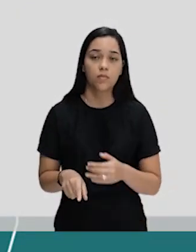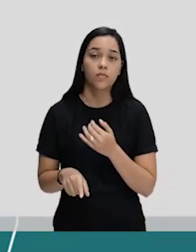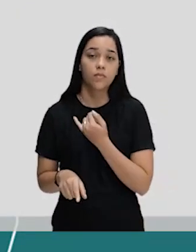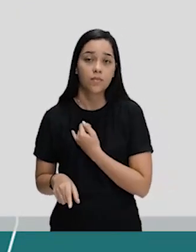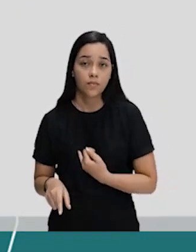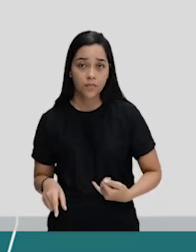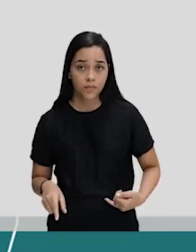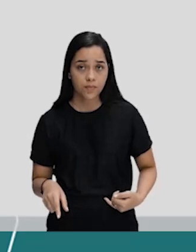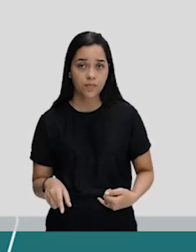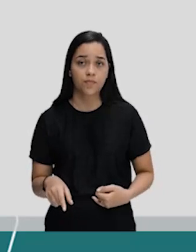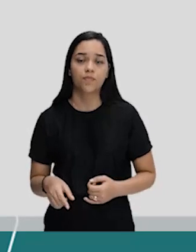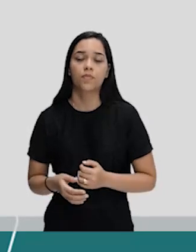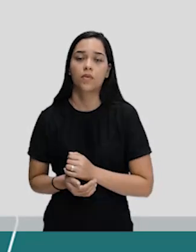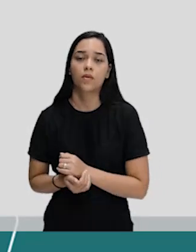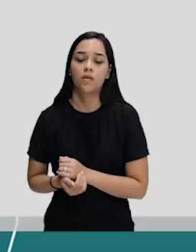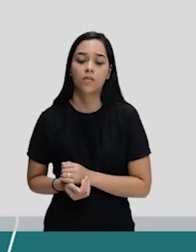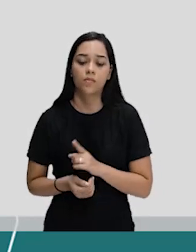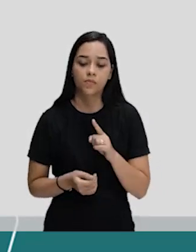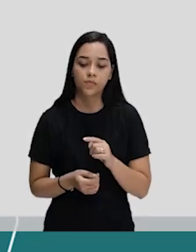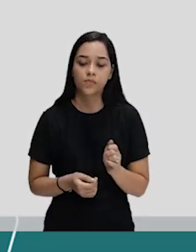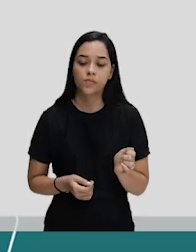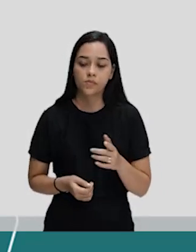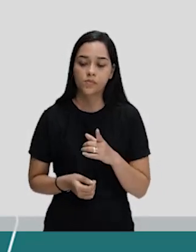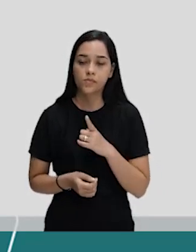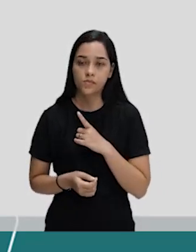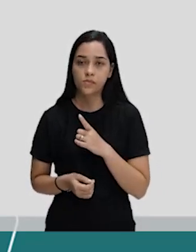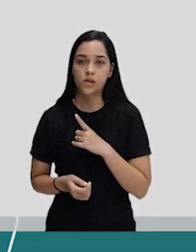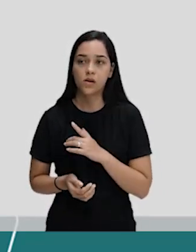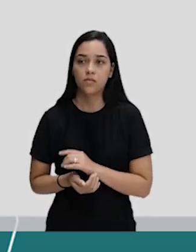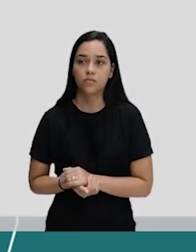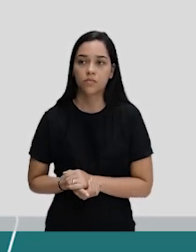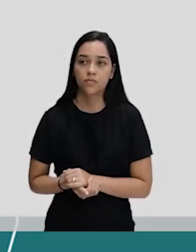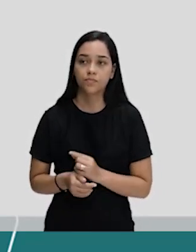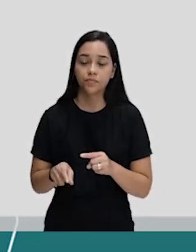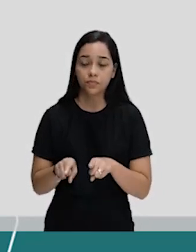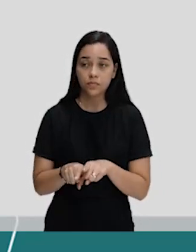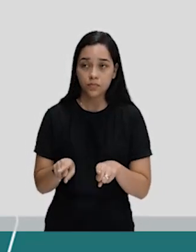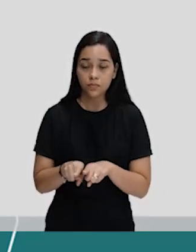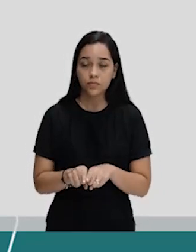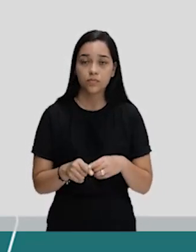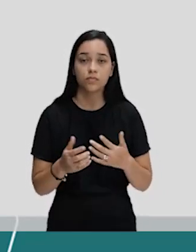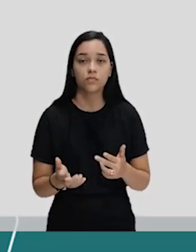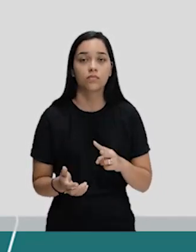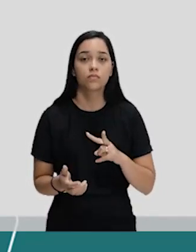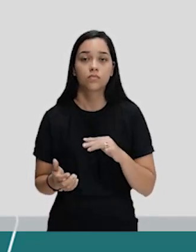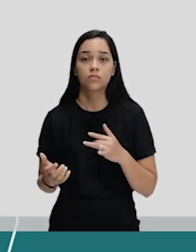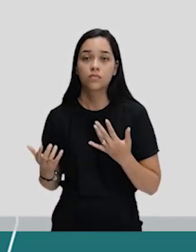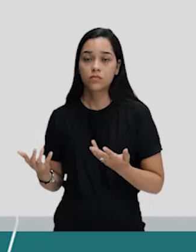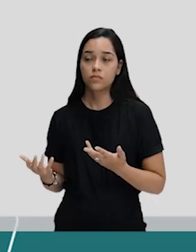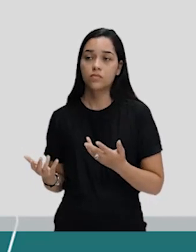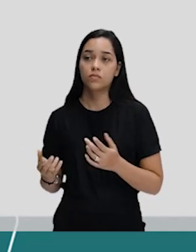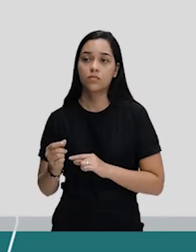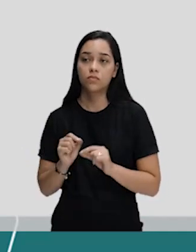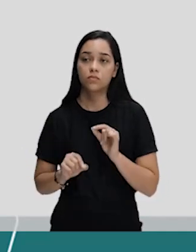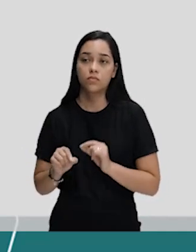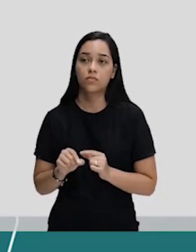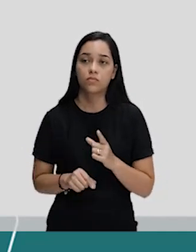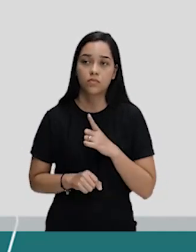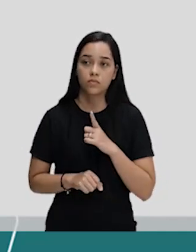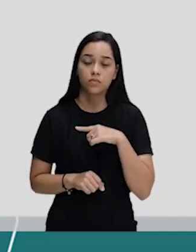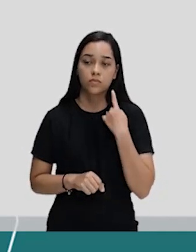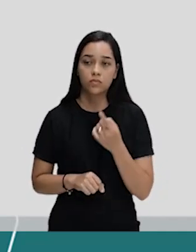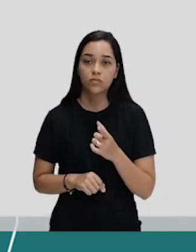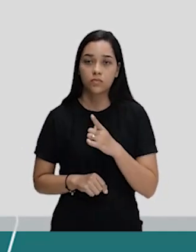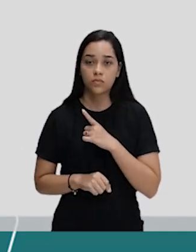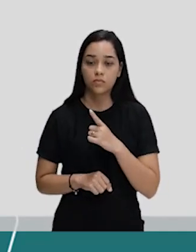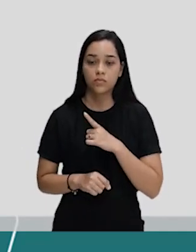de Nau Pedro II. É a famosa questão militar. A questão militar que, na verdade, nós temos